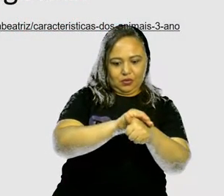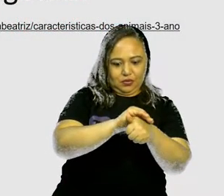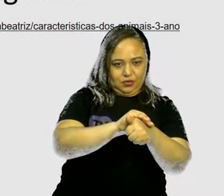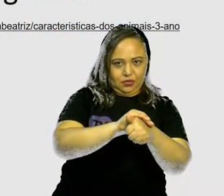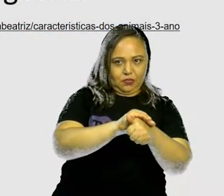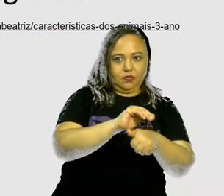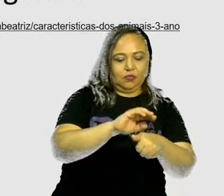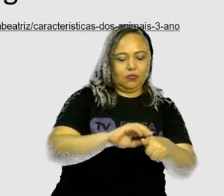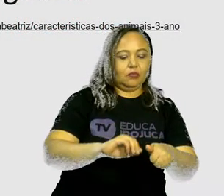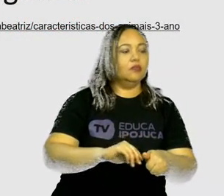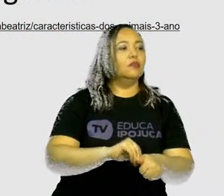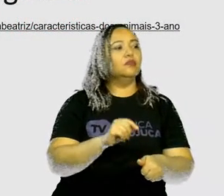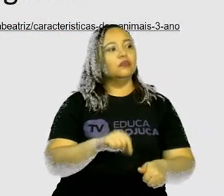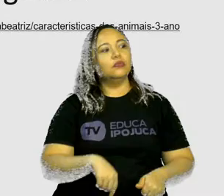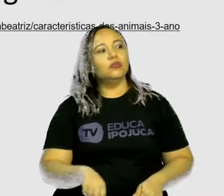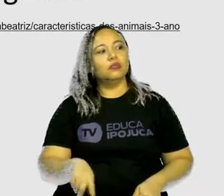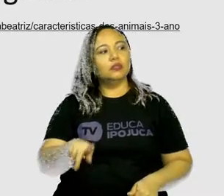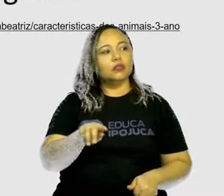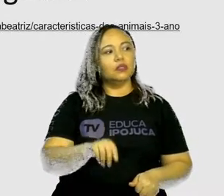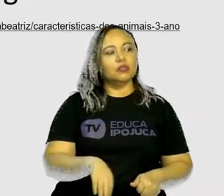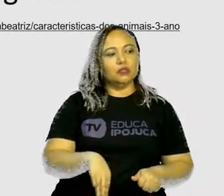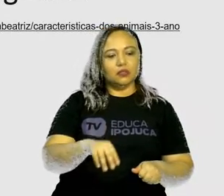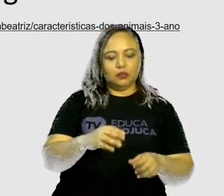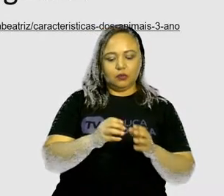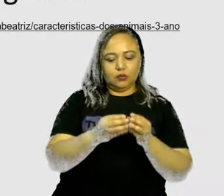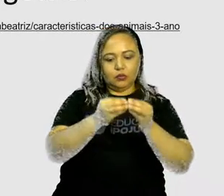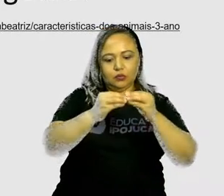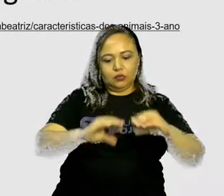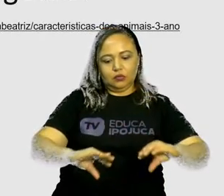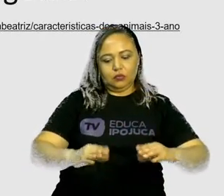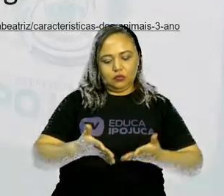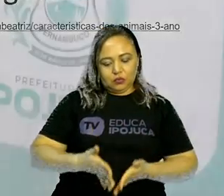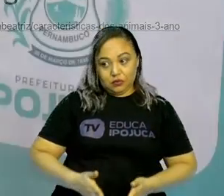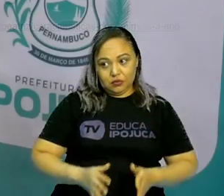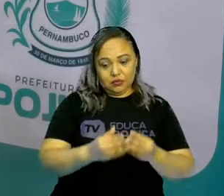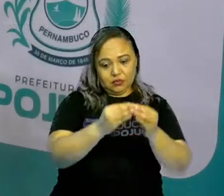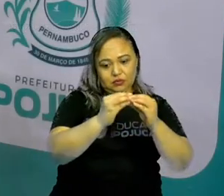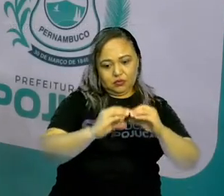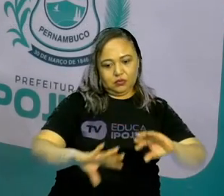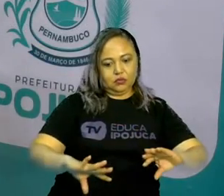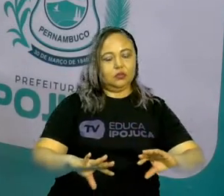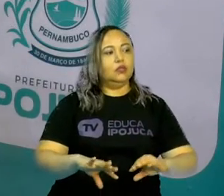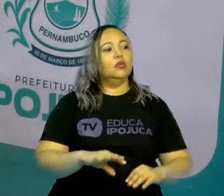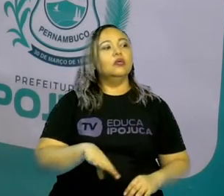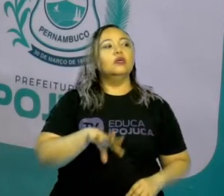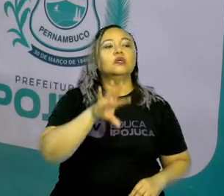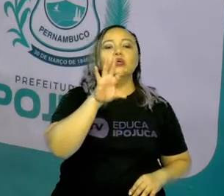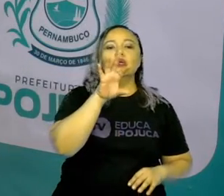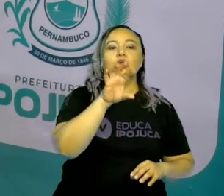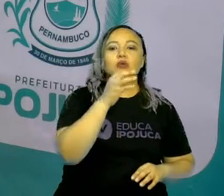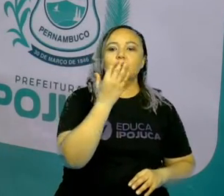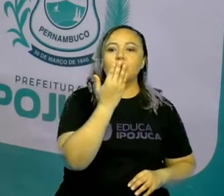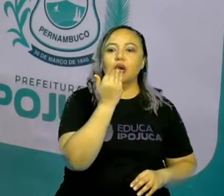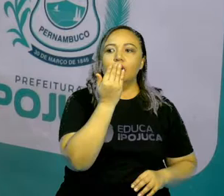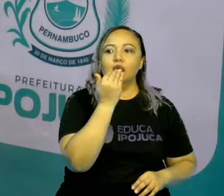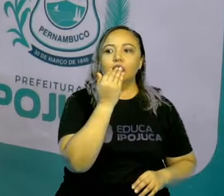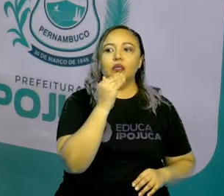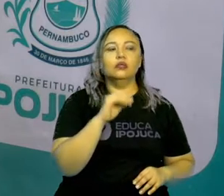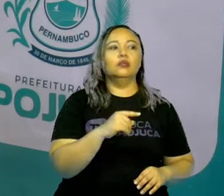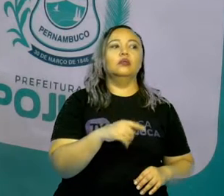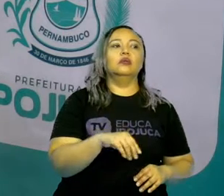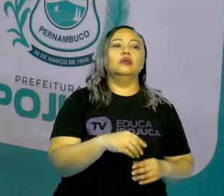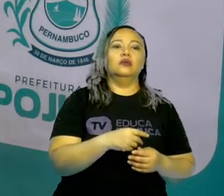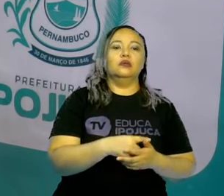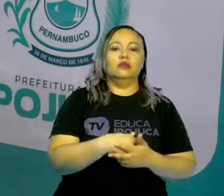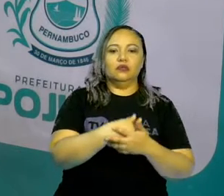com placas, nascem de ovos, são carnívoros e caçadores e comem